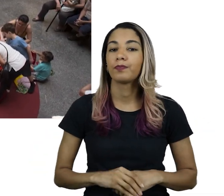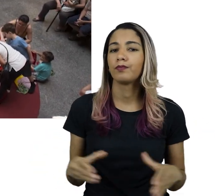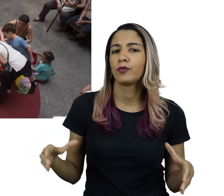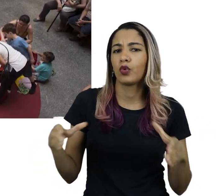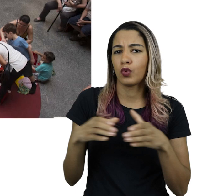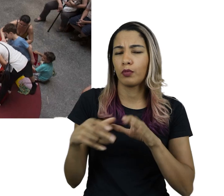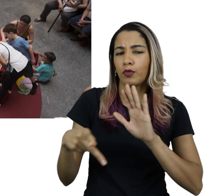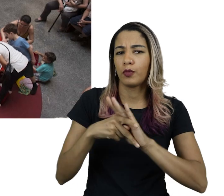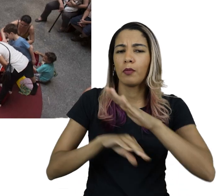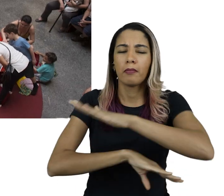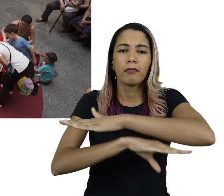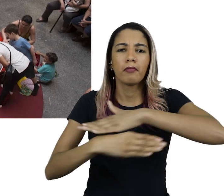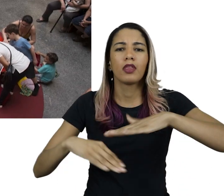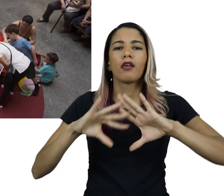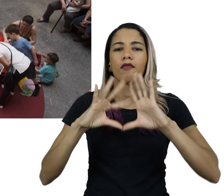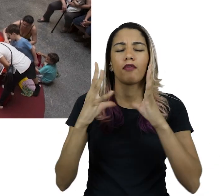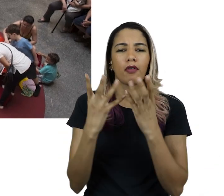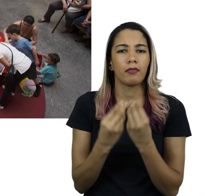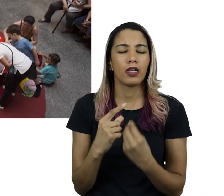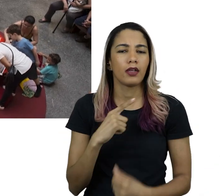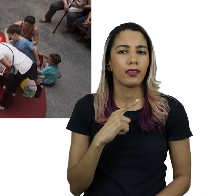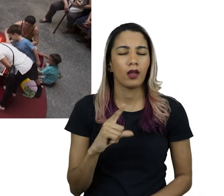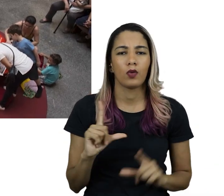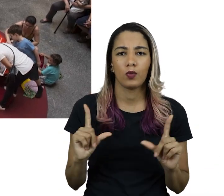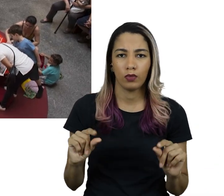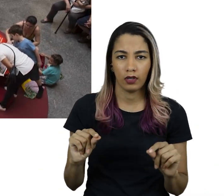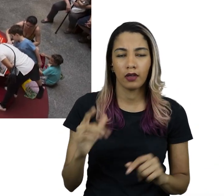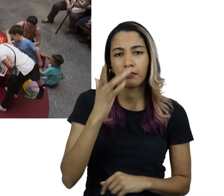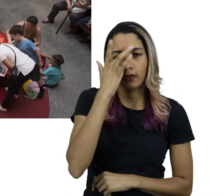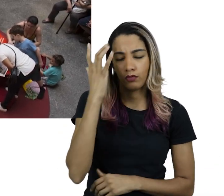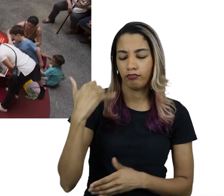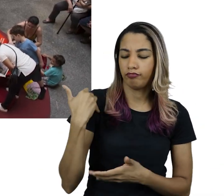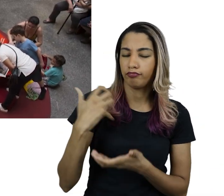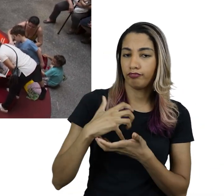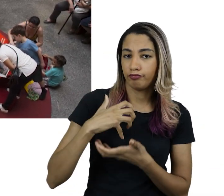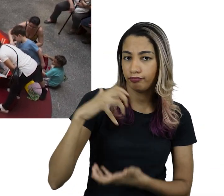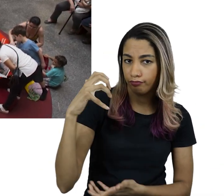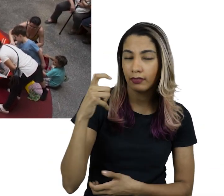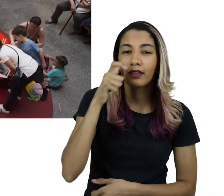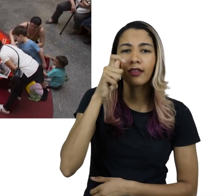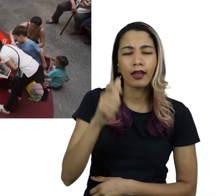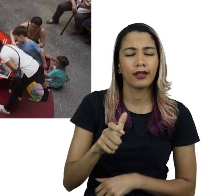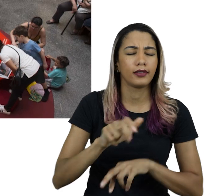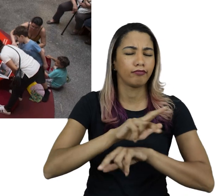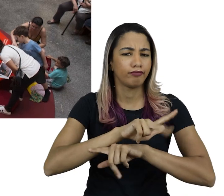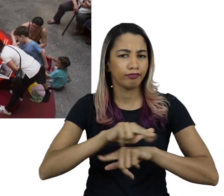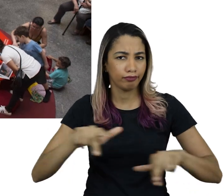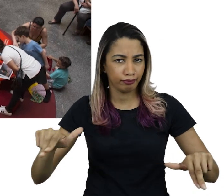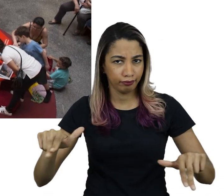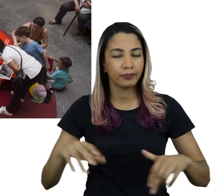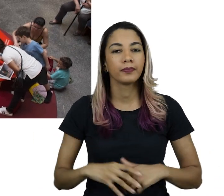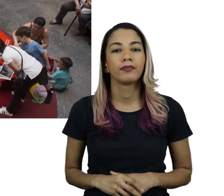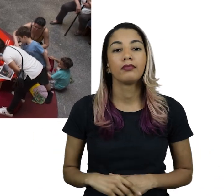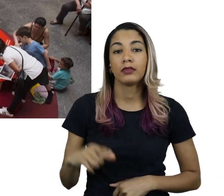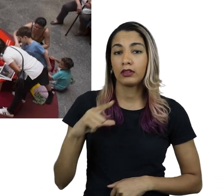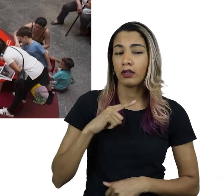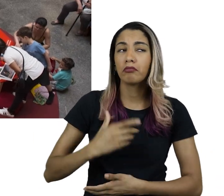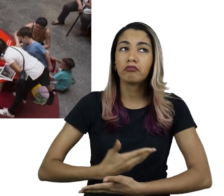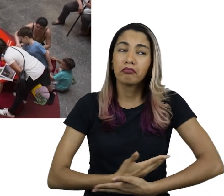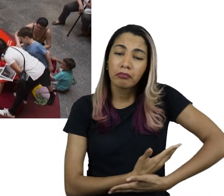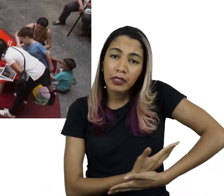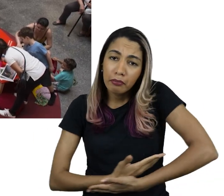Os grupos atendidos no Pina Família são compostos por pessoas de idades e interesses variados,